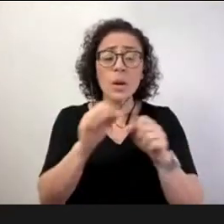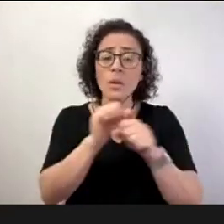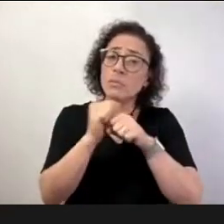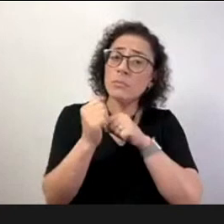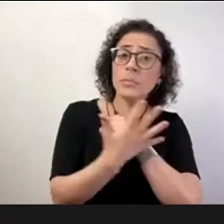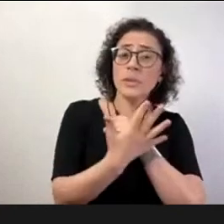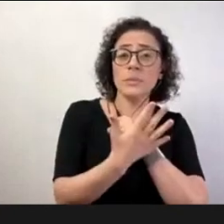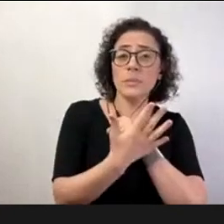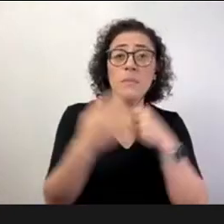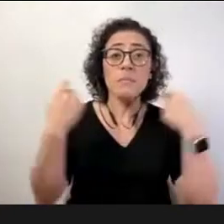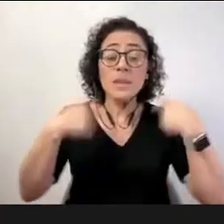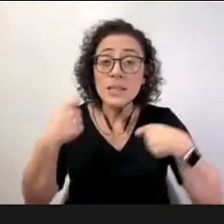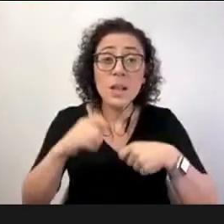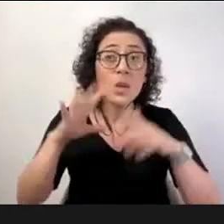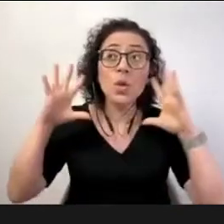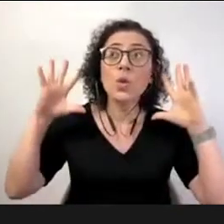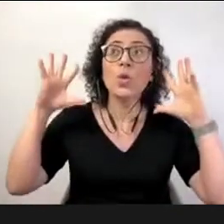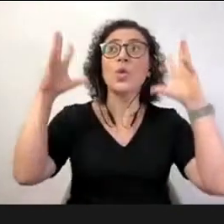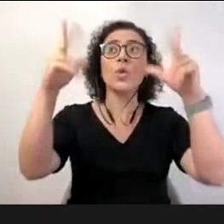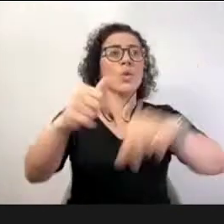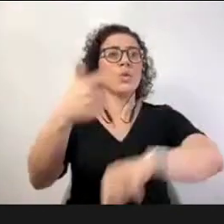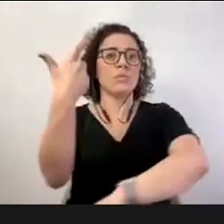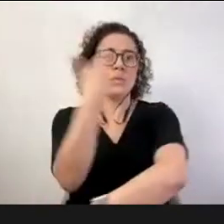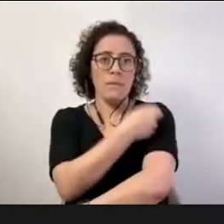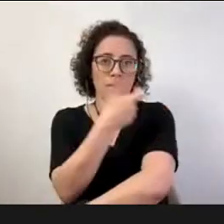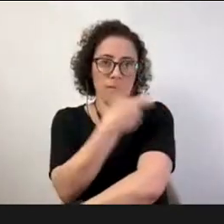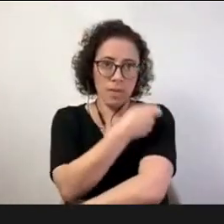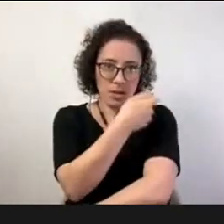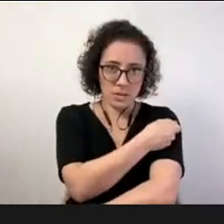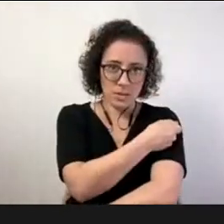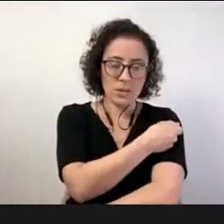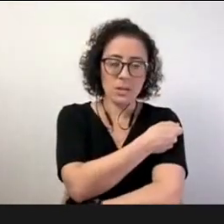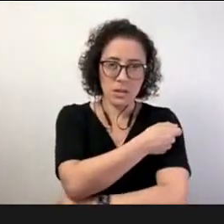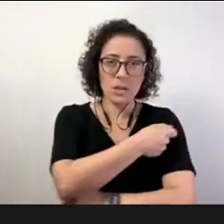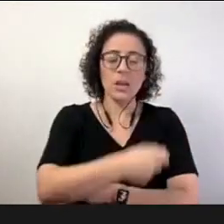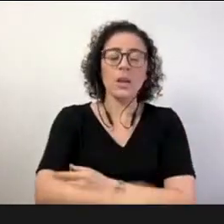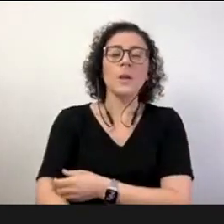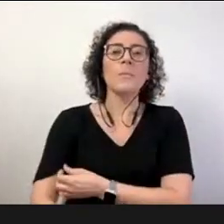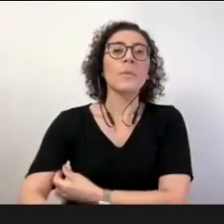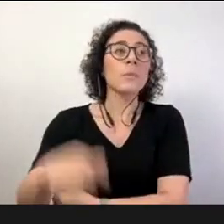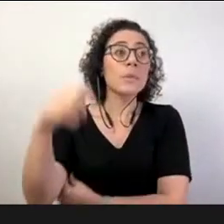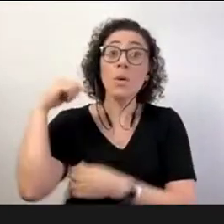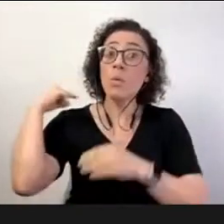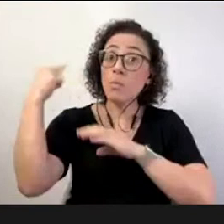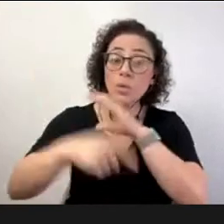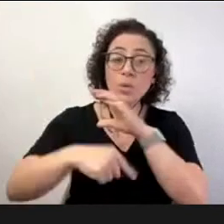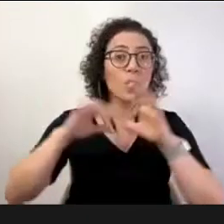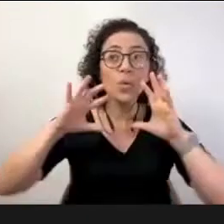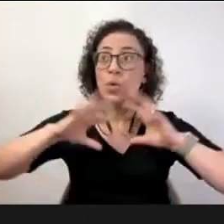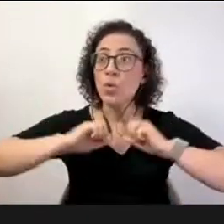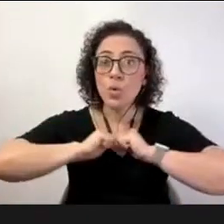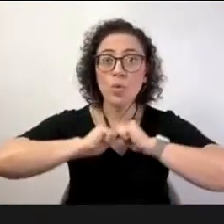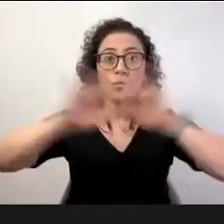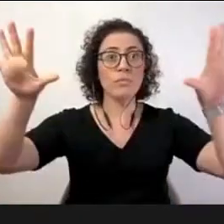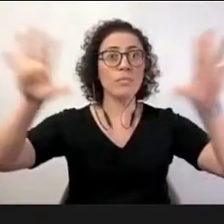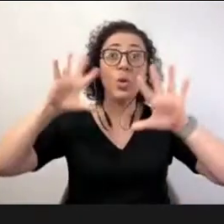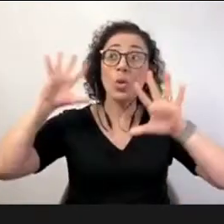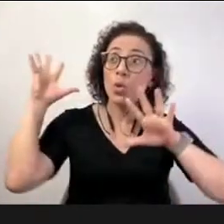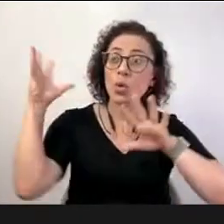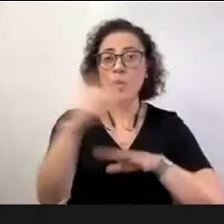vacinada as questões das vacinas não é só em Portugal as vacinas têm que ser no Brasil têm que ser na Colômbia têm que ser em todo lado